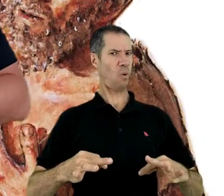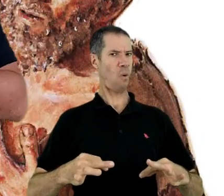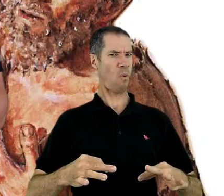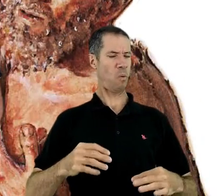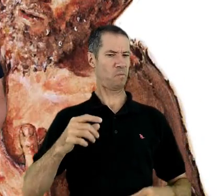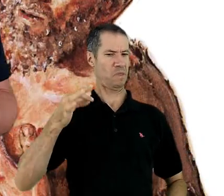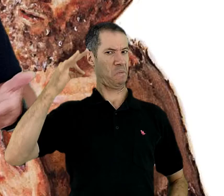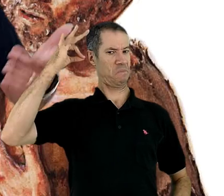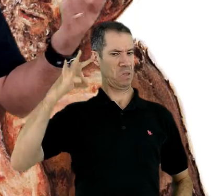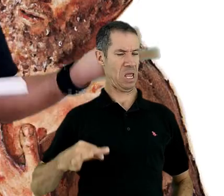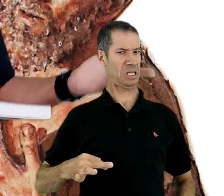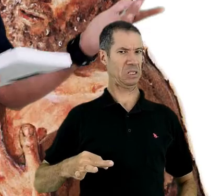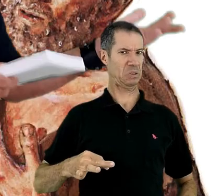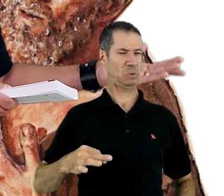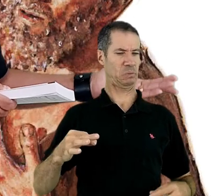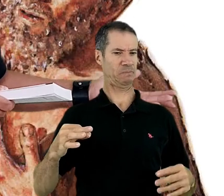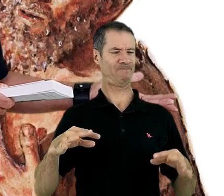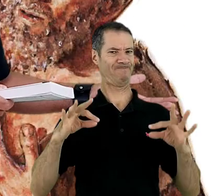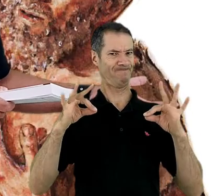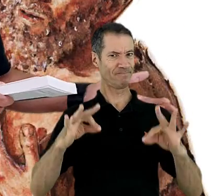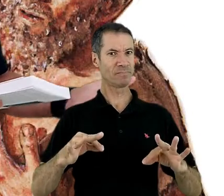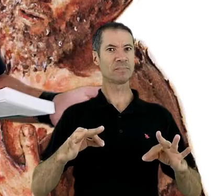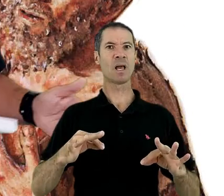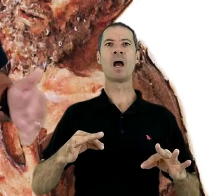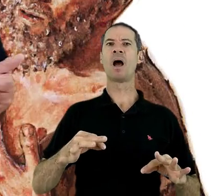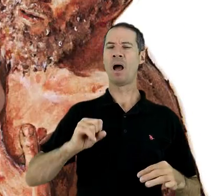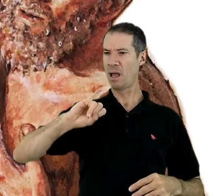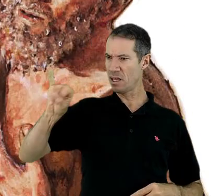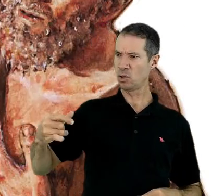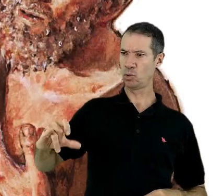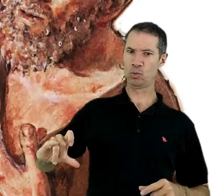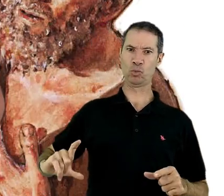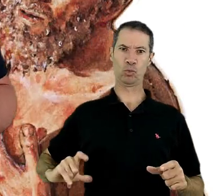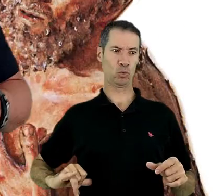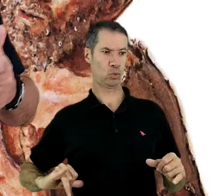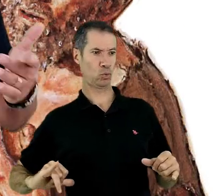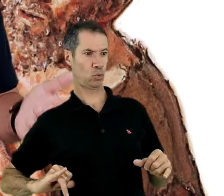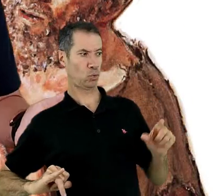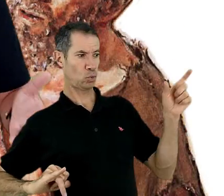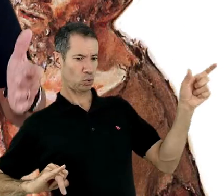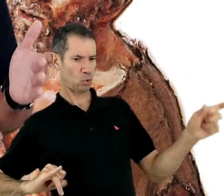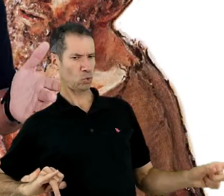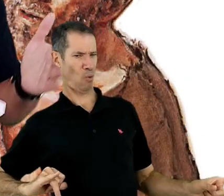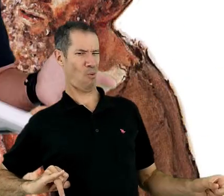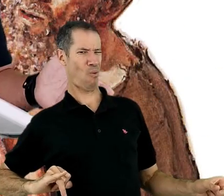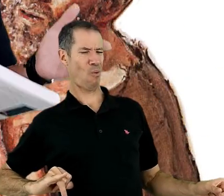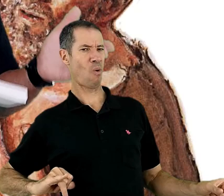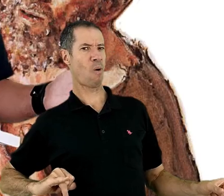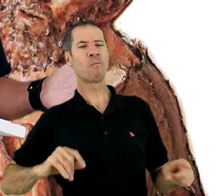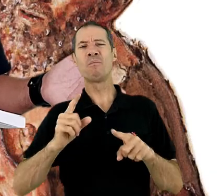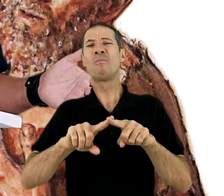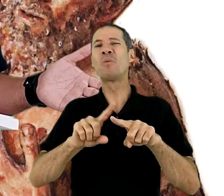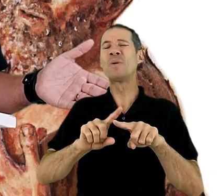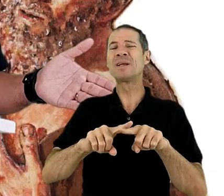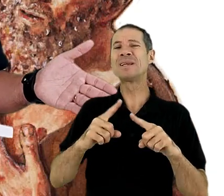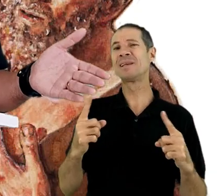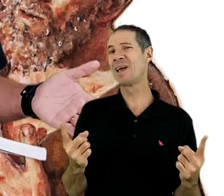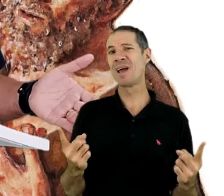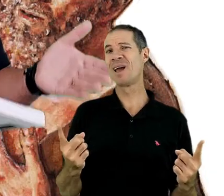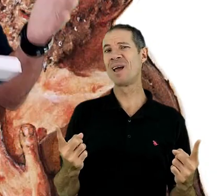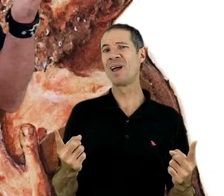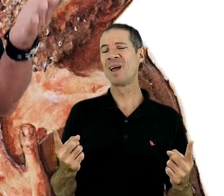honesto, íntegro. E a Bíblia fala isso de Jó. Nós vemos isso acontecer, mas não entendemos o porquê